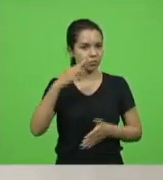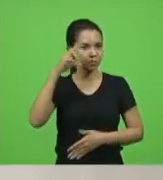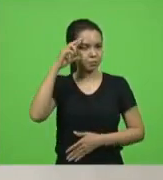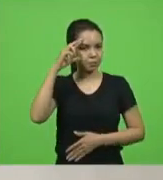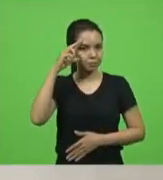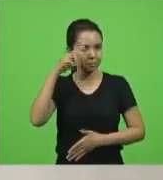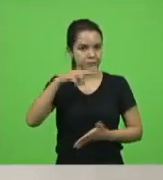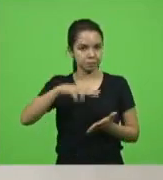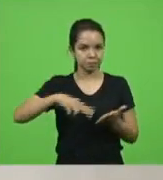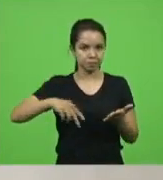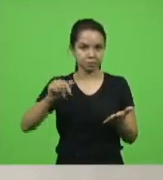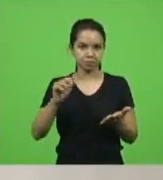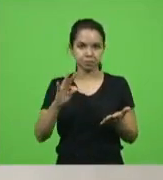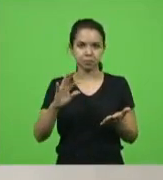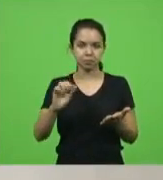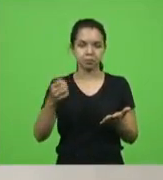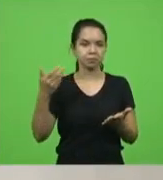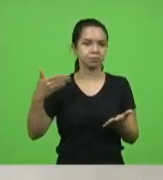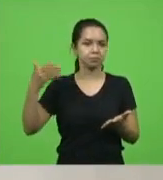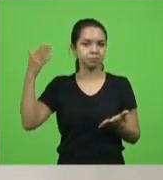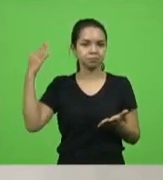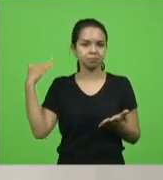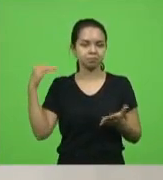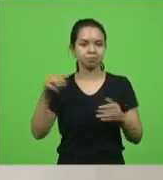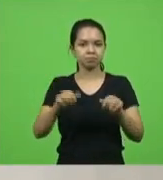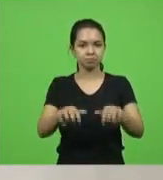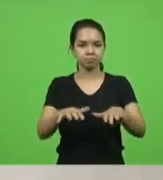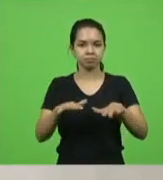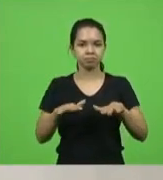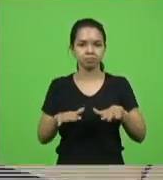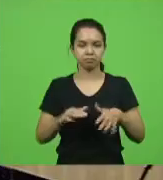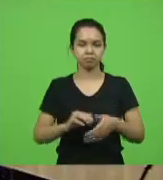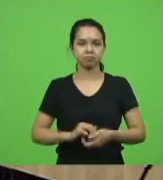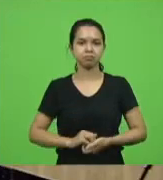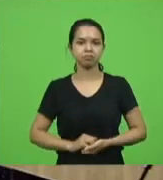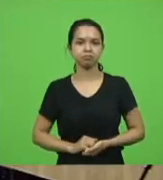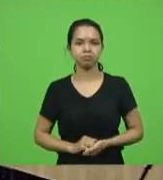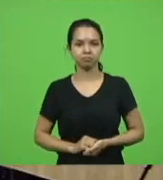para que proceda a leitura da última ata, da última sessão.